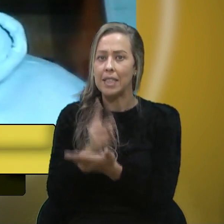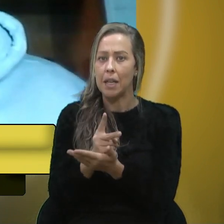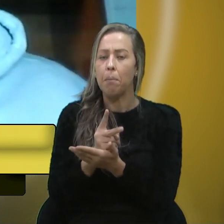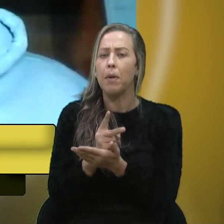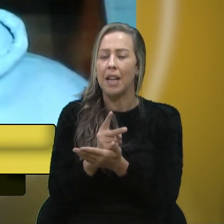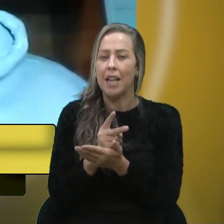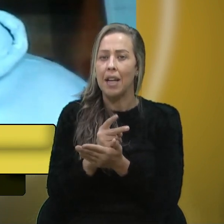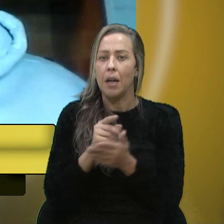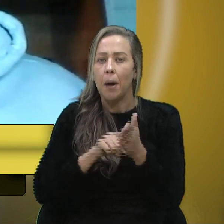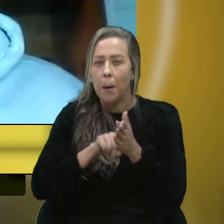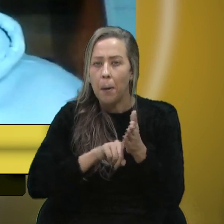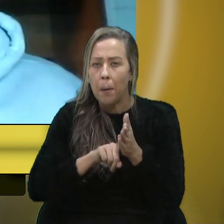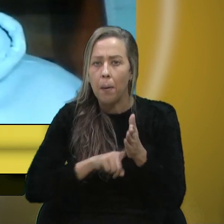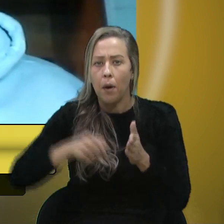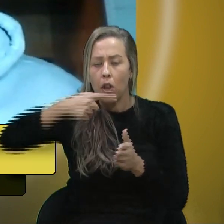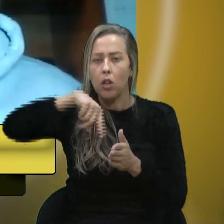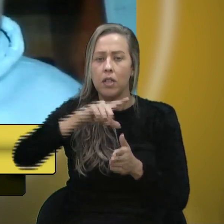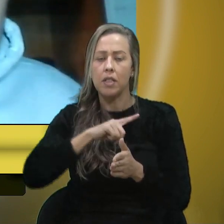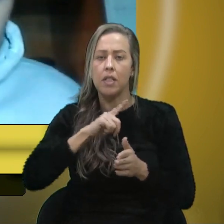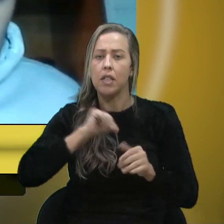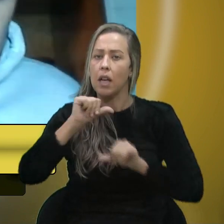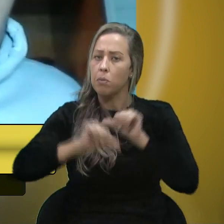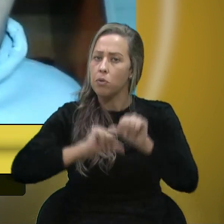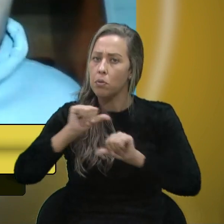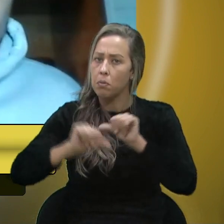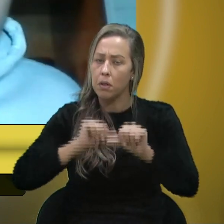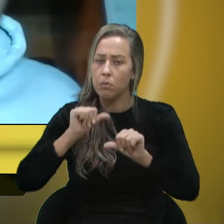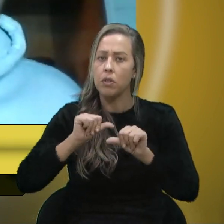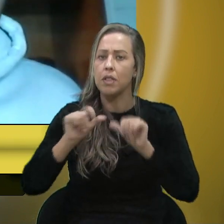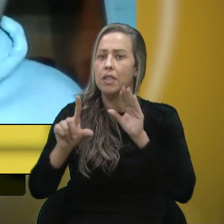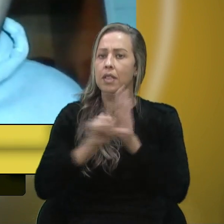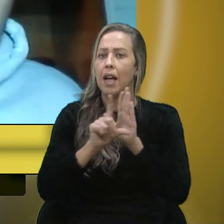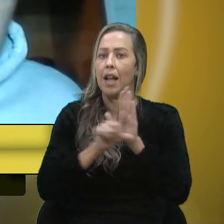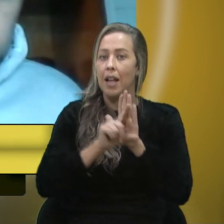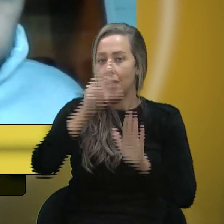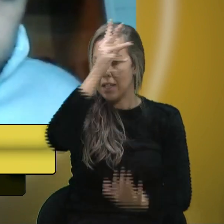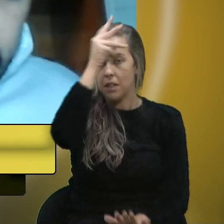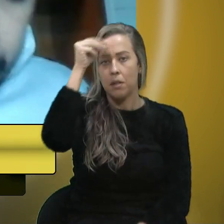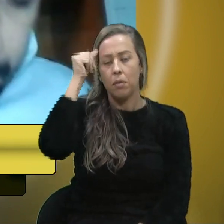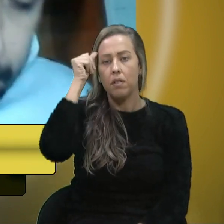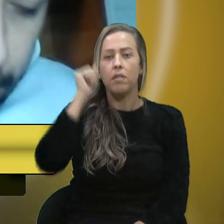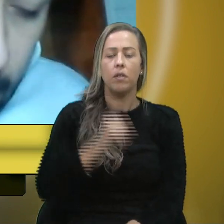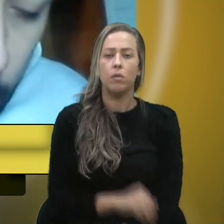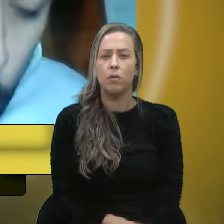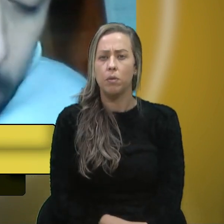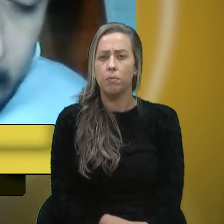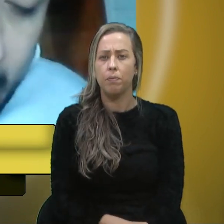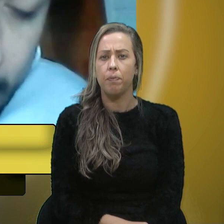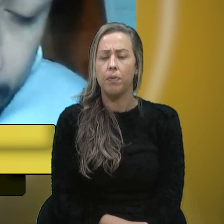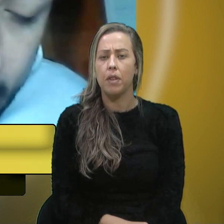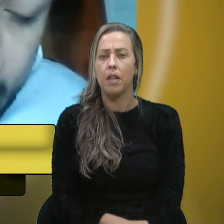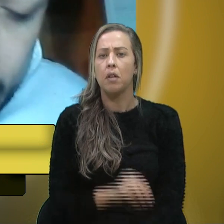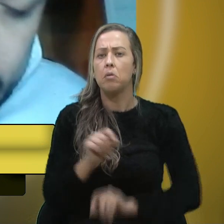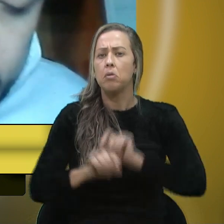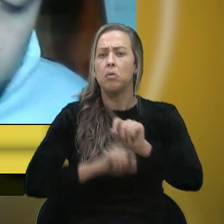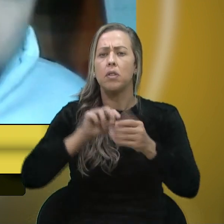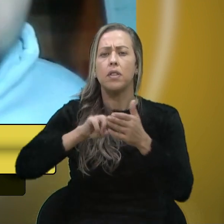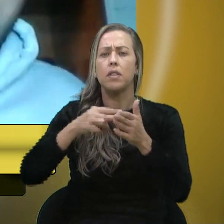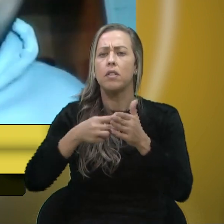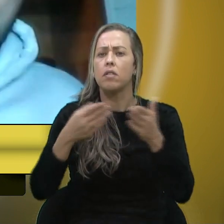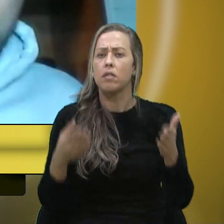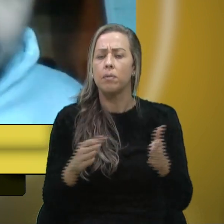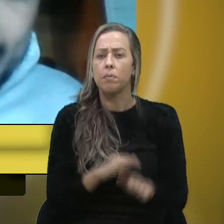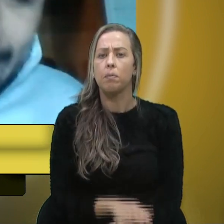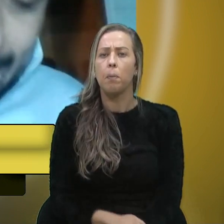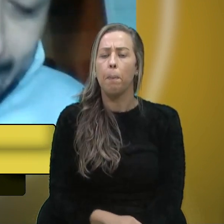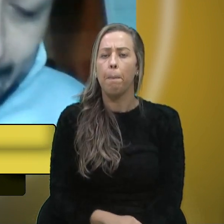na medida que nós teremos uma alteração na lei orgânica no que se refere né ao